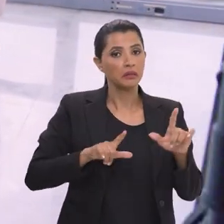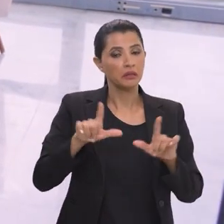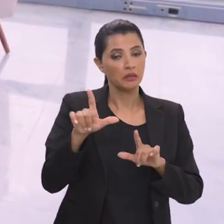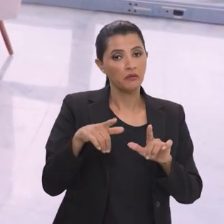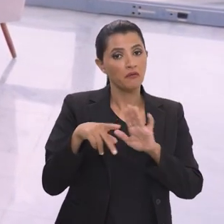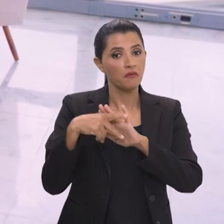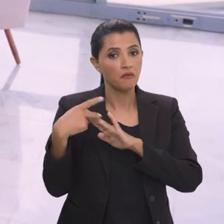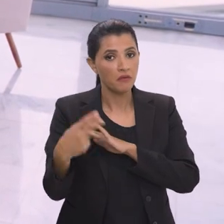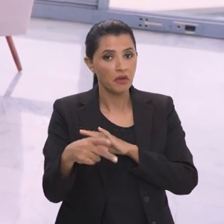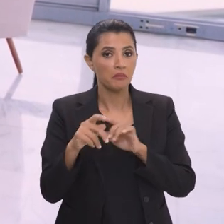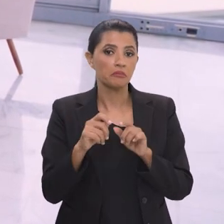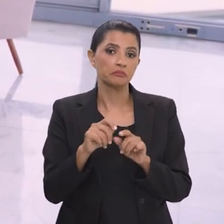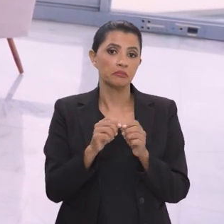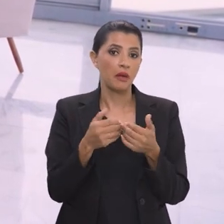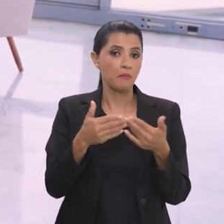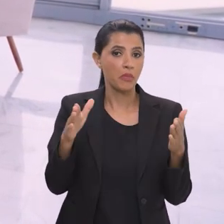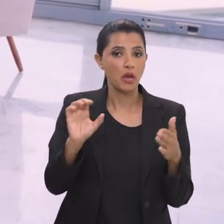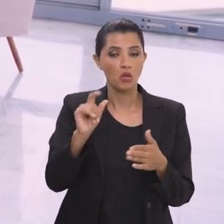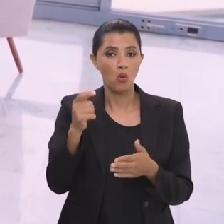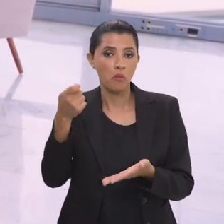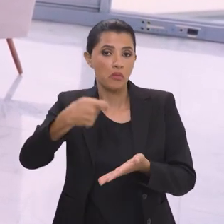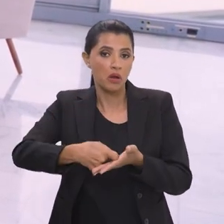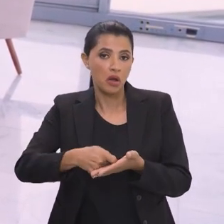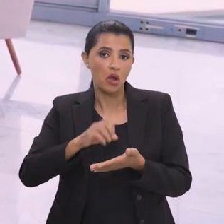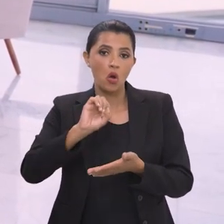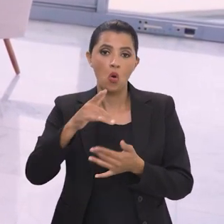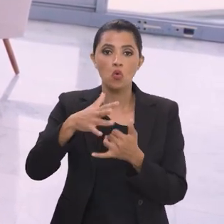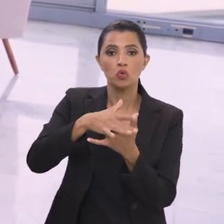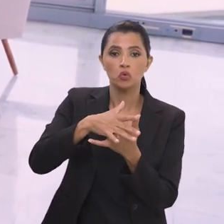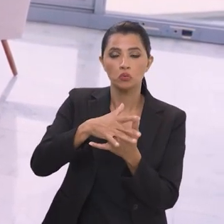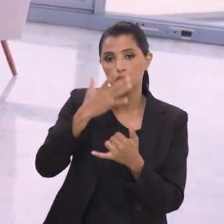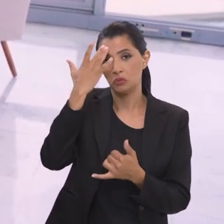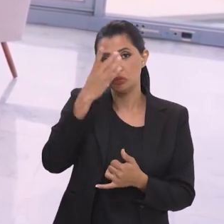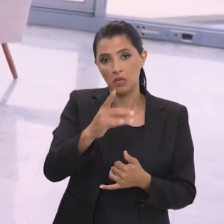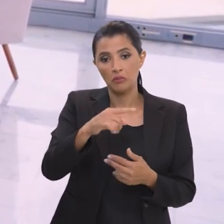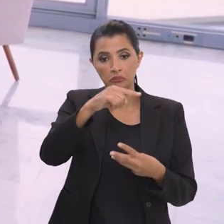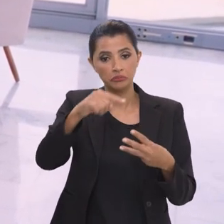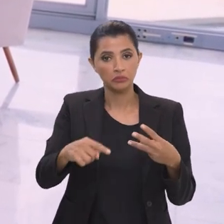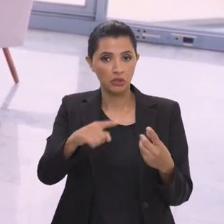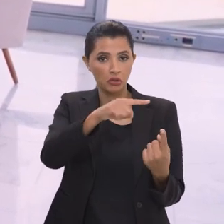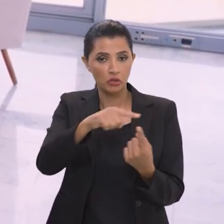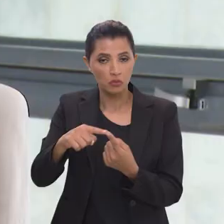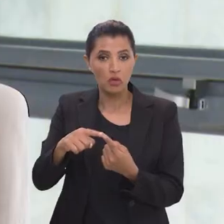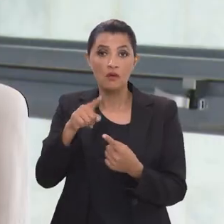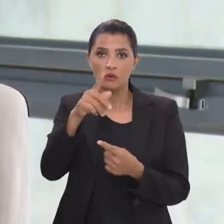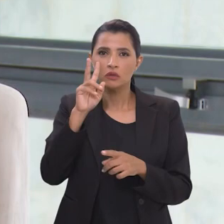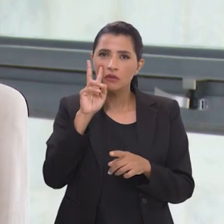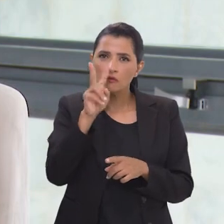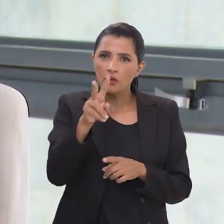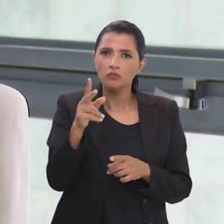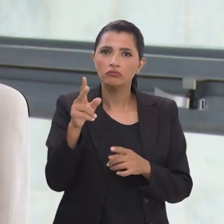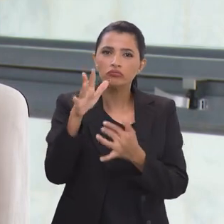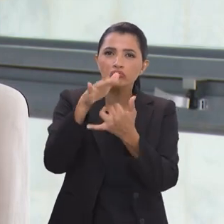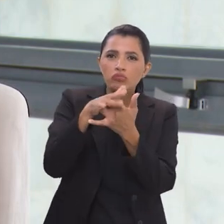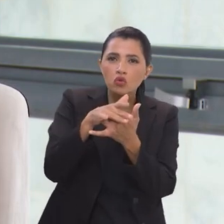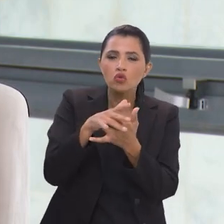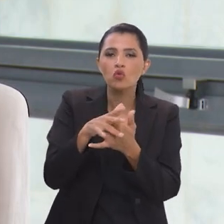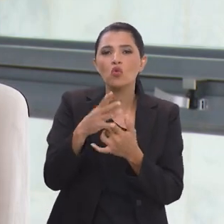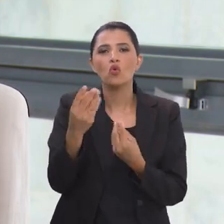se aquilo ali é um canal de TV aberto um canal de TV a cabo ou se é Youtube aí você no Youtube